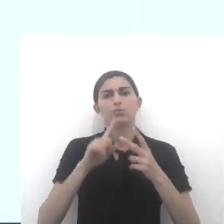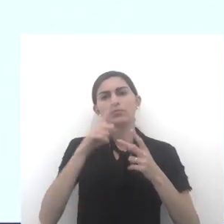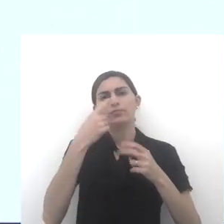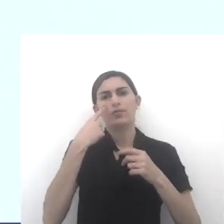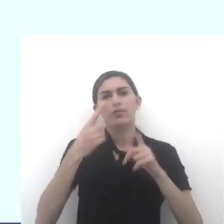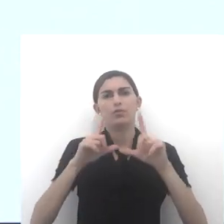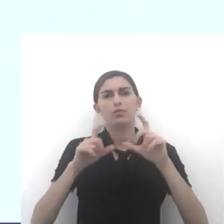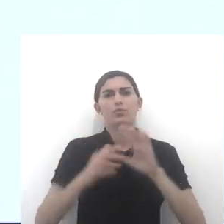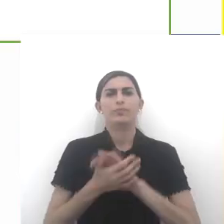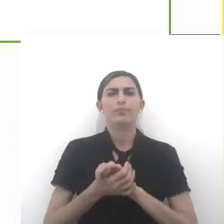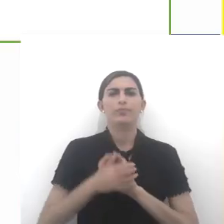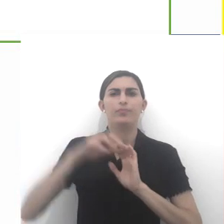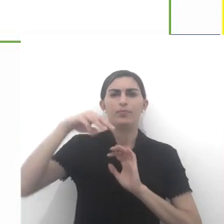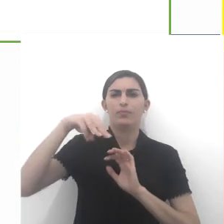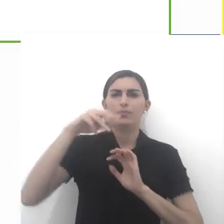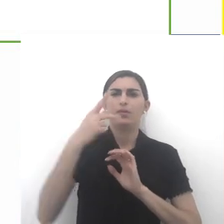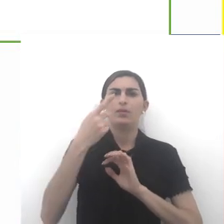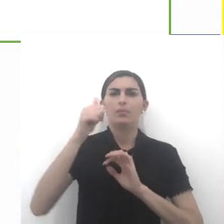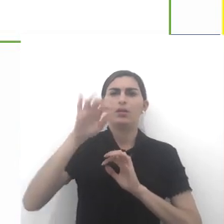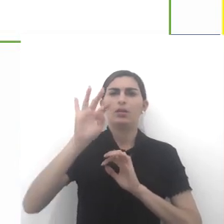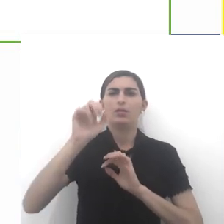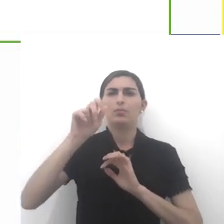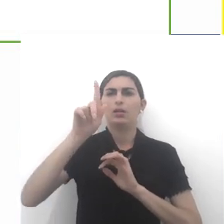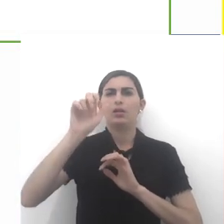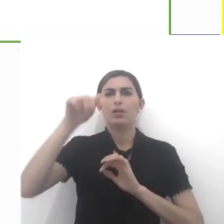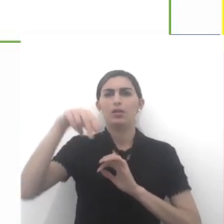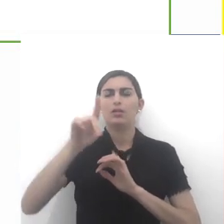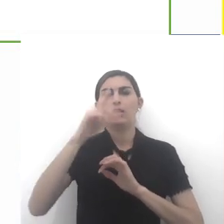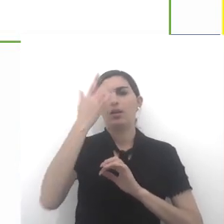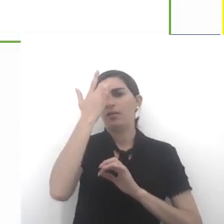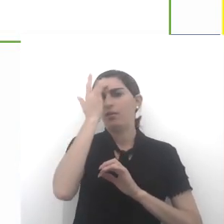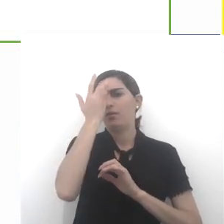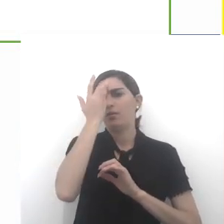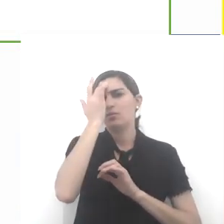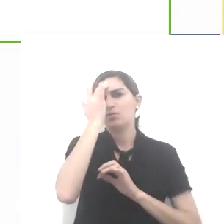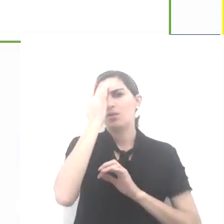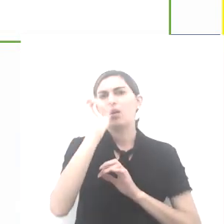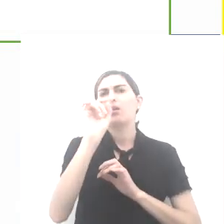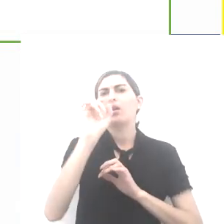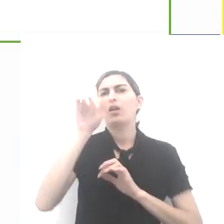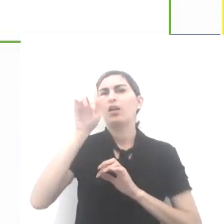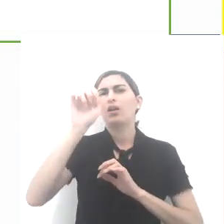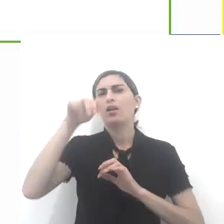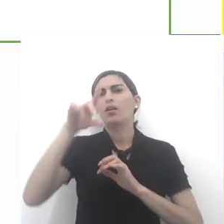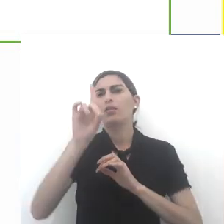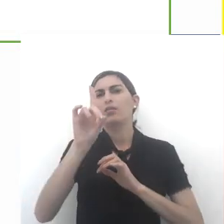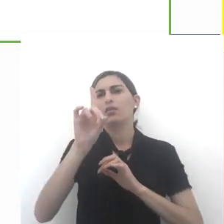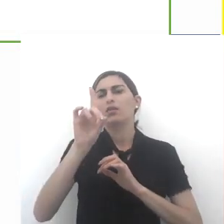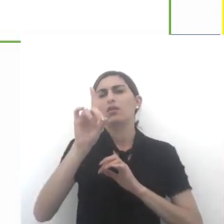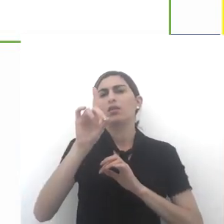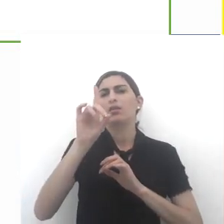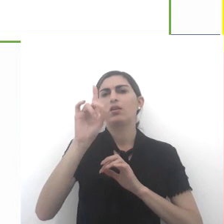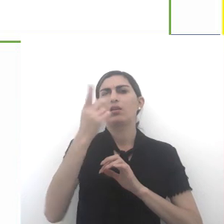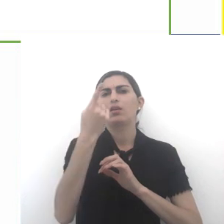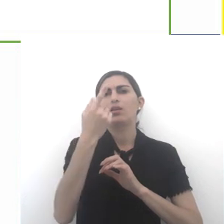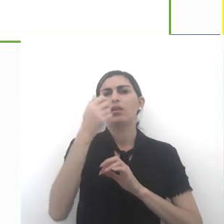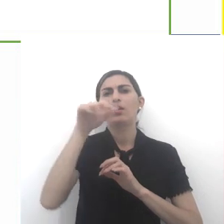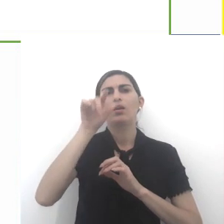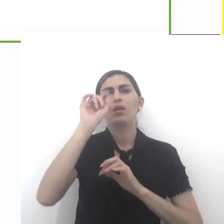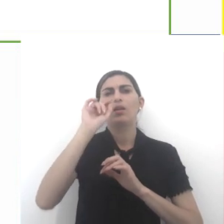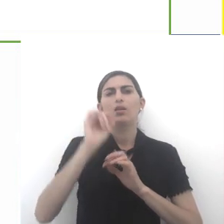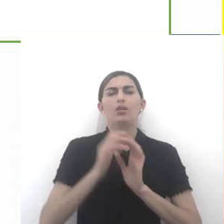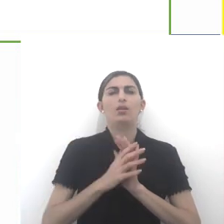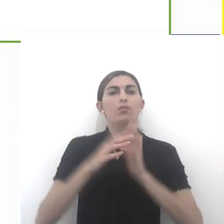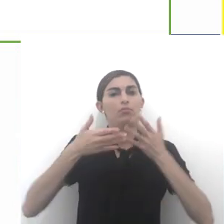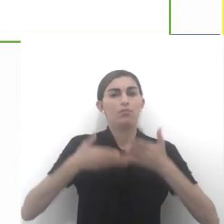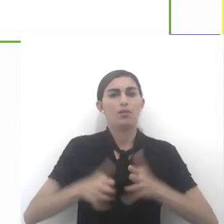adiante. Outra figura, olhe na tela, Mahatman Gandhi da Índia. Quem foi Gandhi? Fala-se tanto em Gandhi. Quem